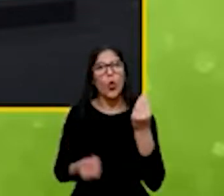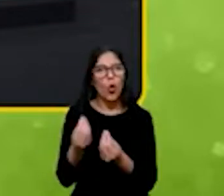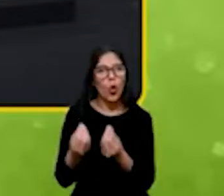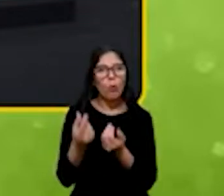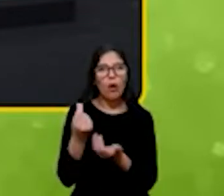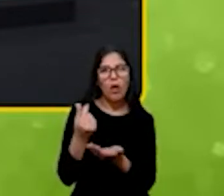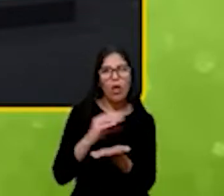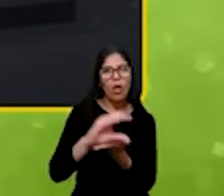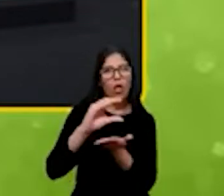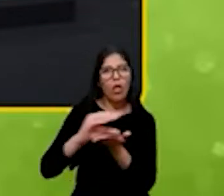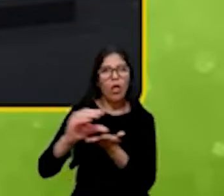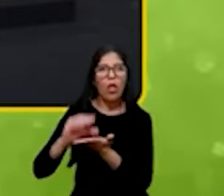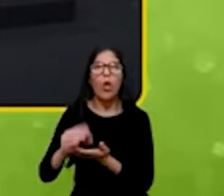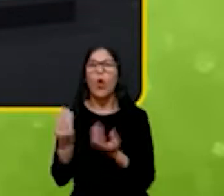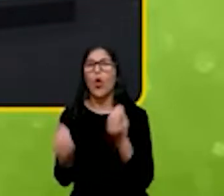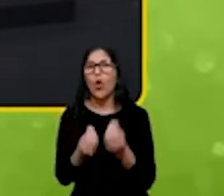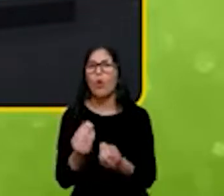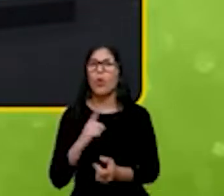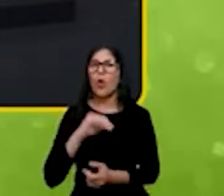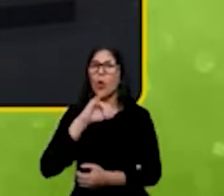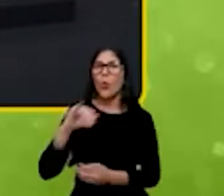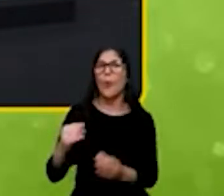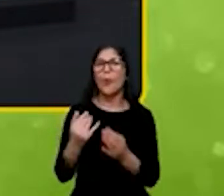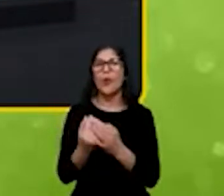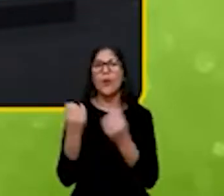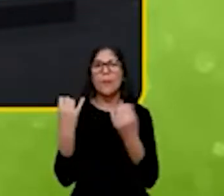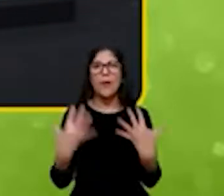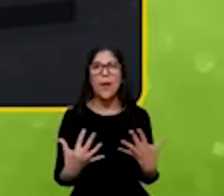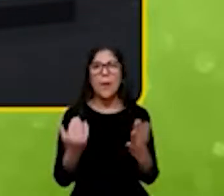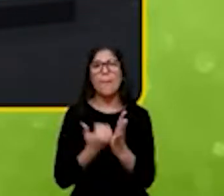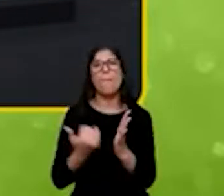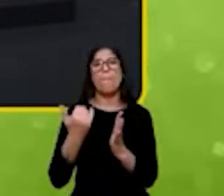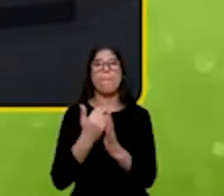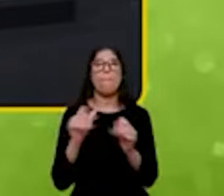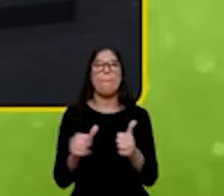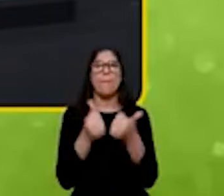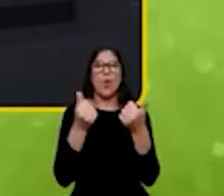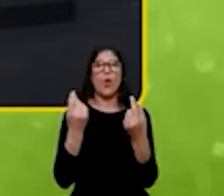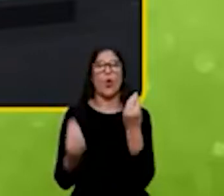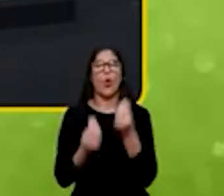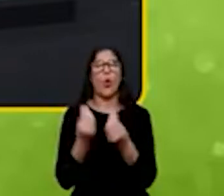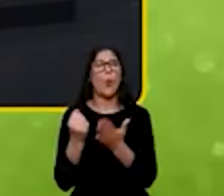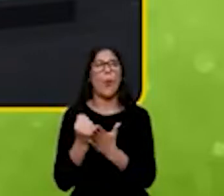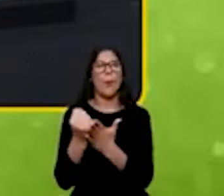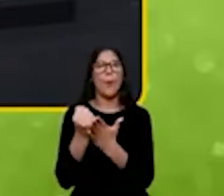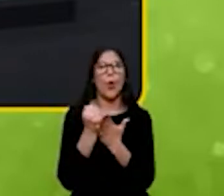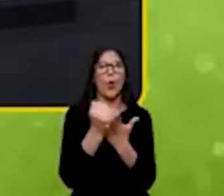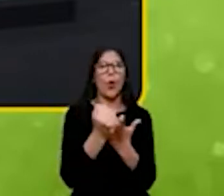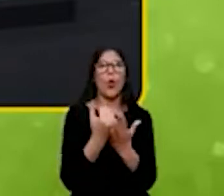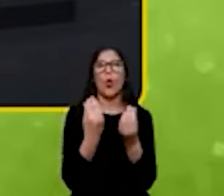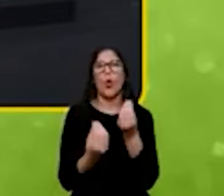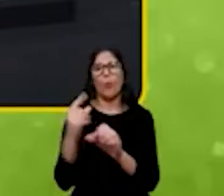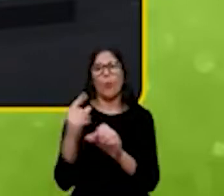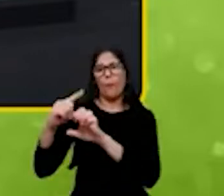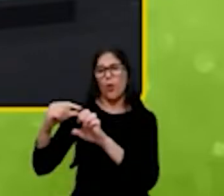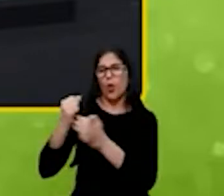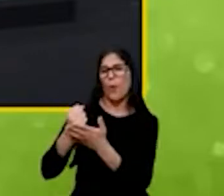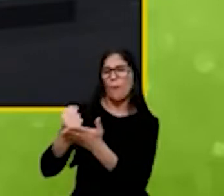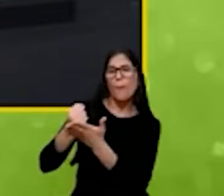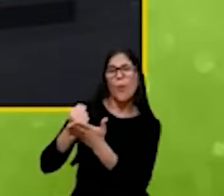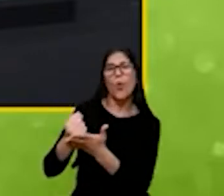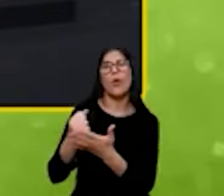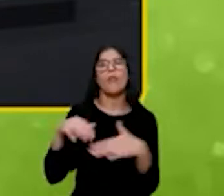a gente vai ter oportunidade de falar mais especificamente dos instrumentos de apoio para os empreendedores. Aí a Mauri